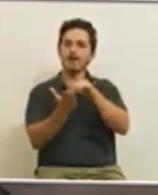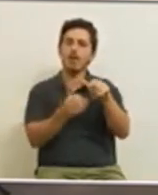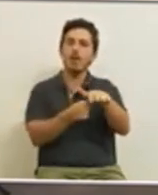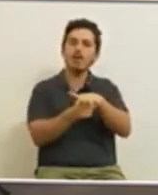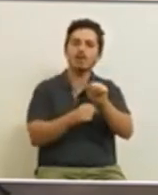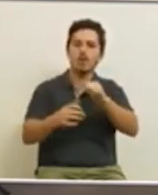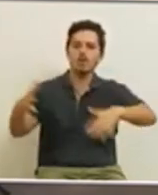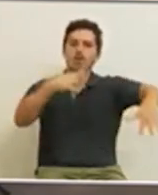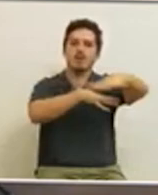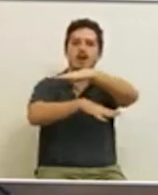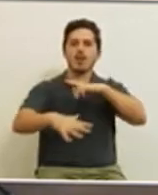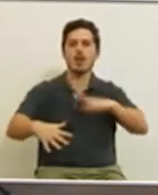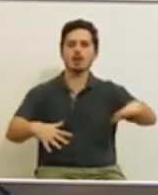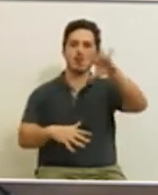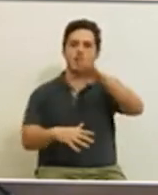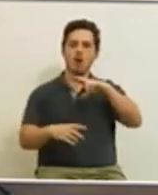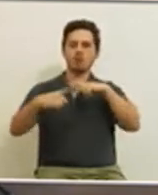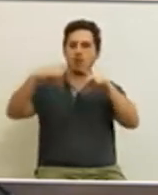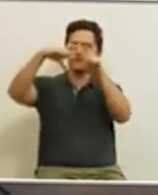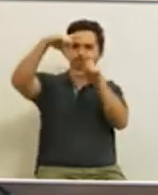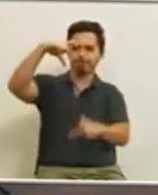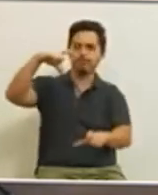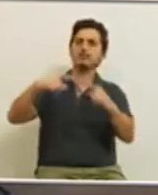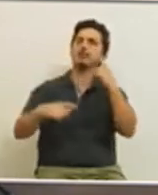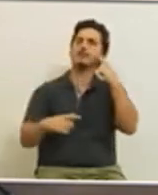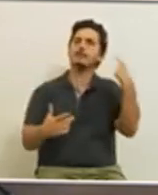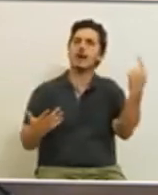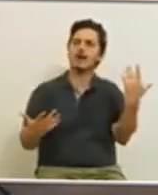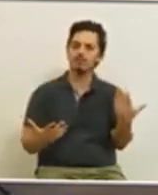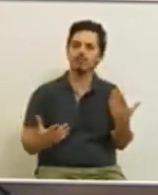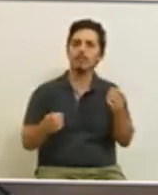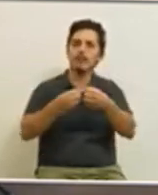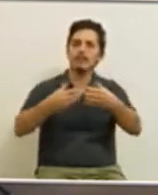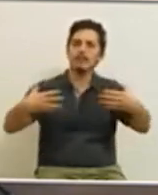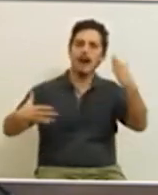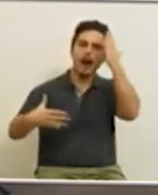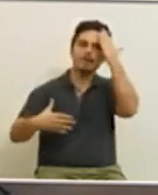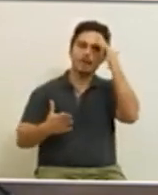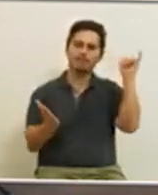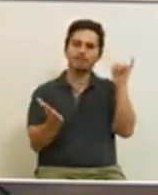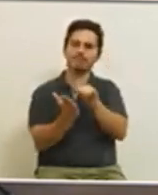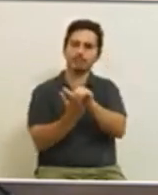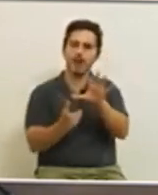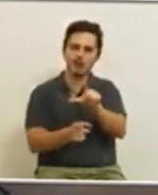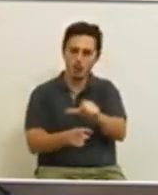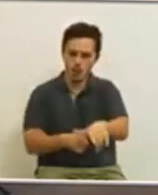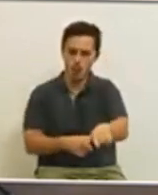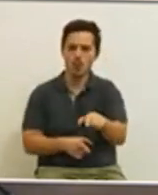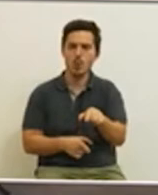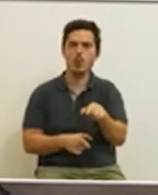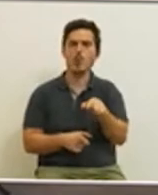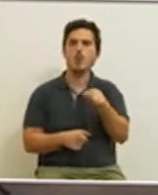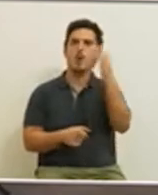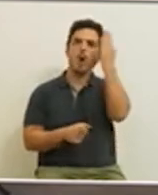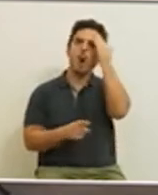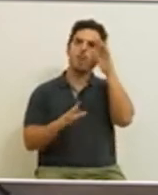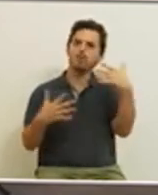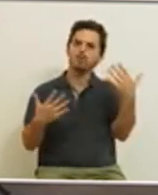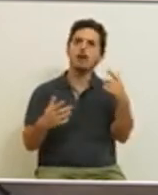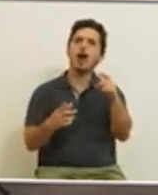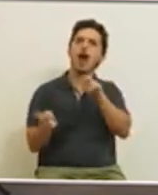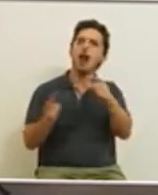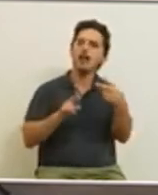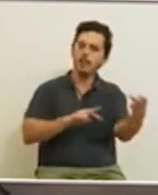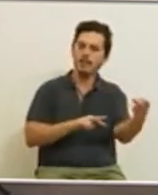no contexto da mobilidade nacional em todo o território e em especial no âmbito da ampliação da capacidade aeroportuária da região de Lisboa, prevendo-se cenários